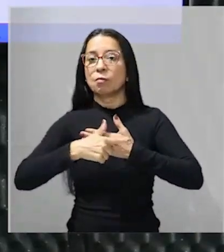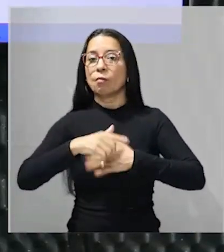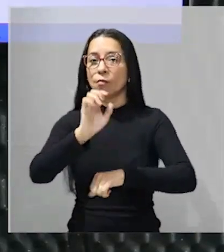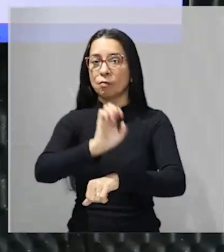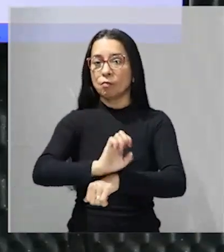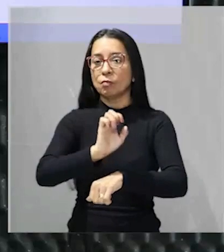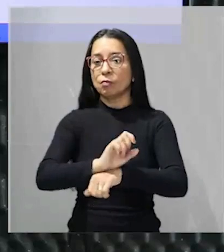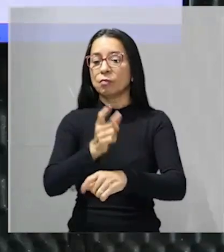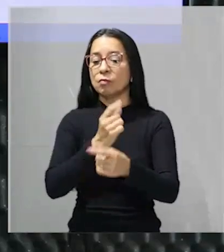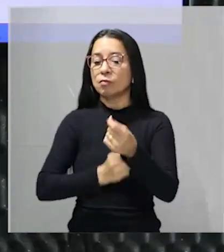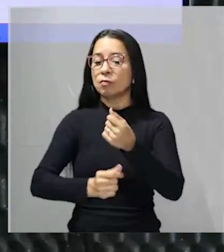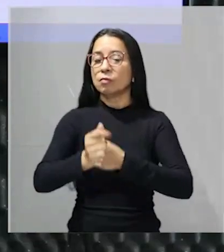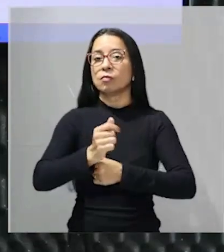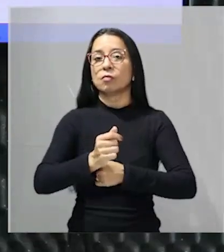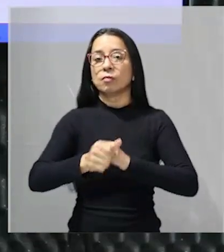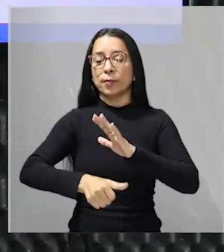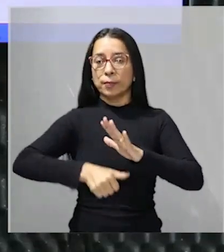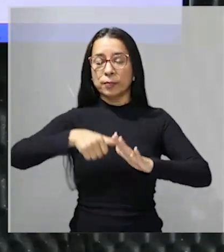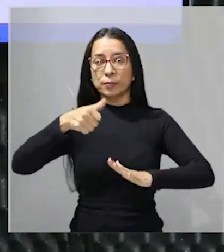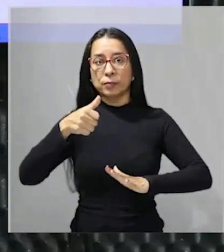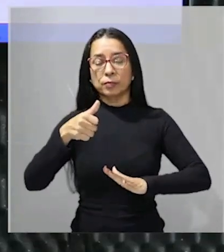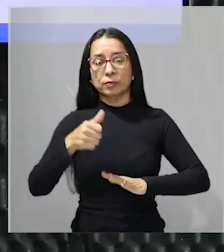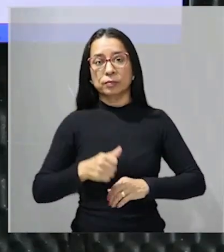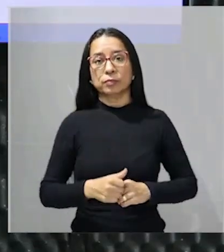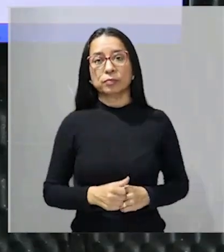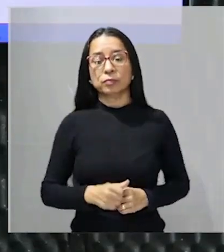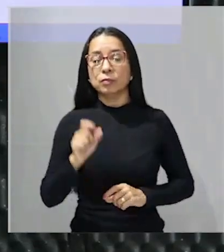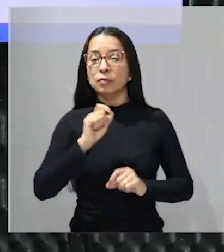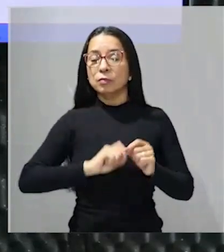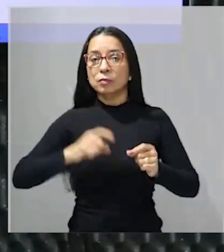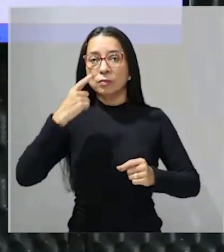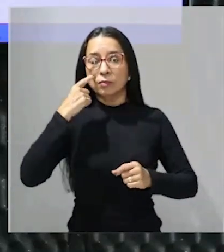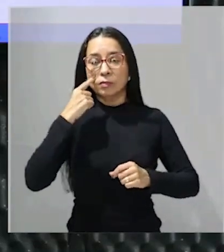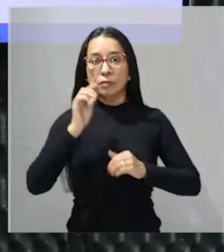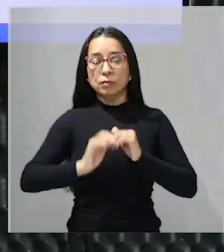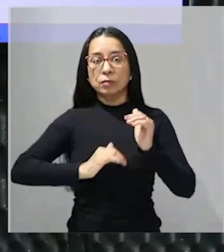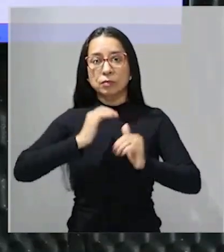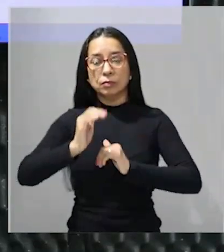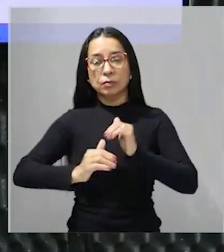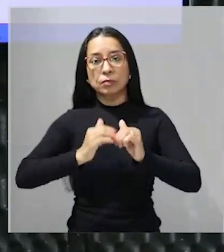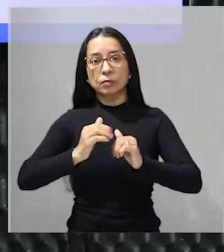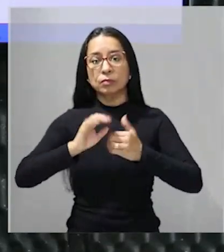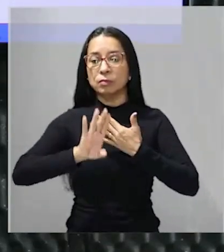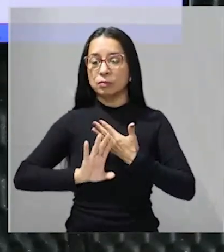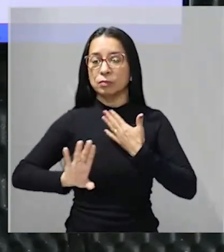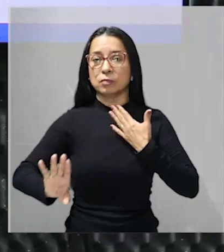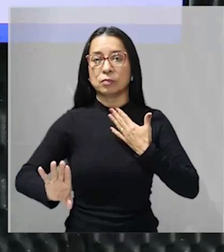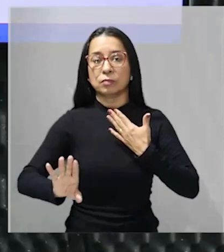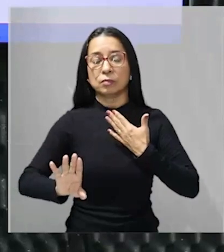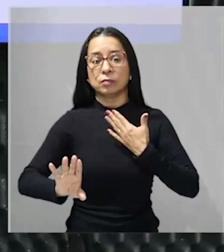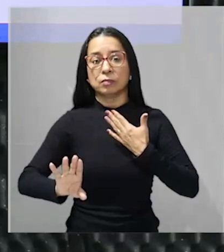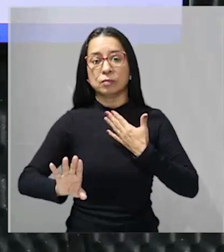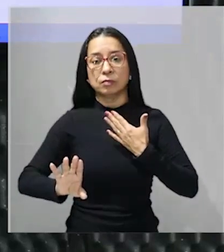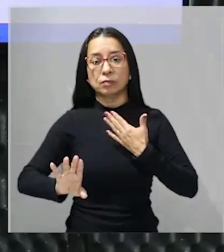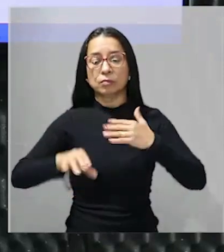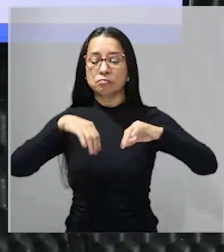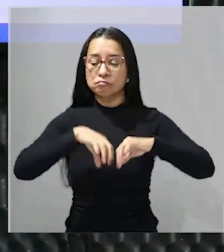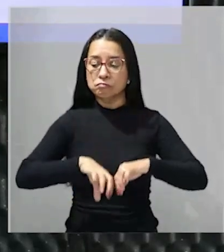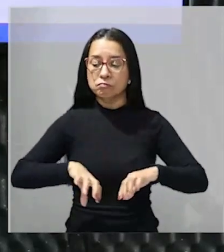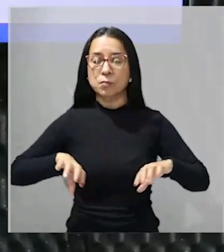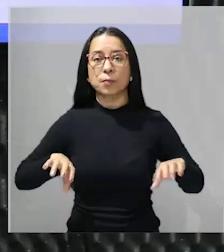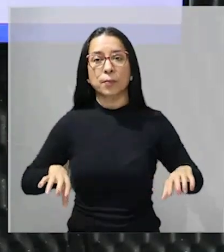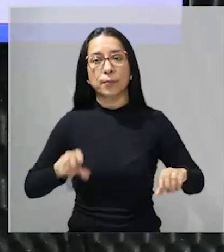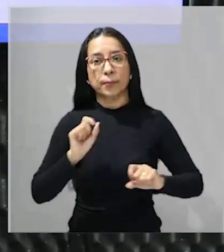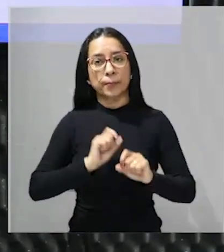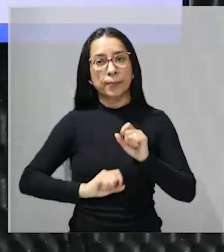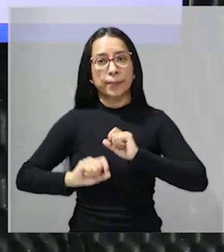estados com economias primárias e o que se vê nesse processo de fragmentação dessa divisão